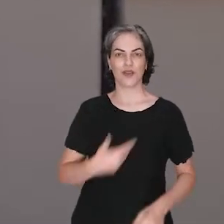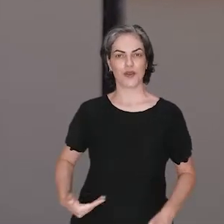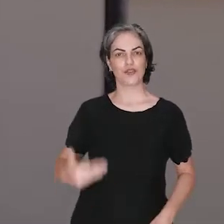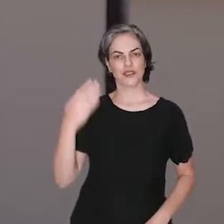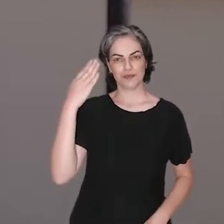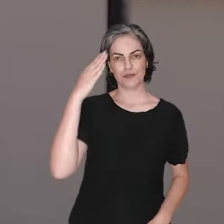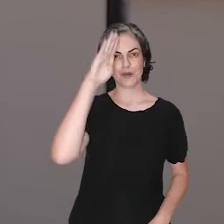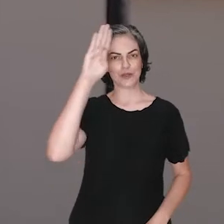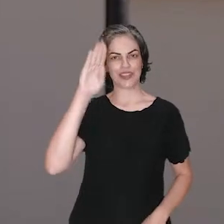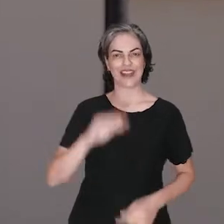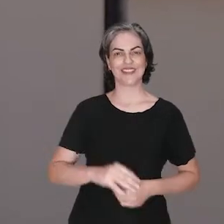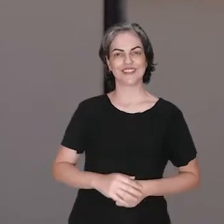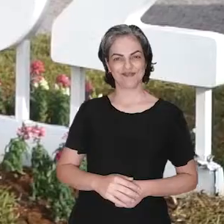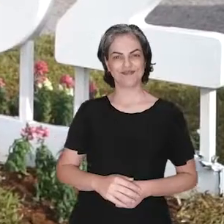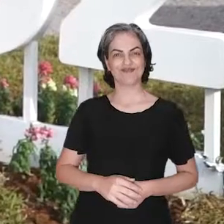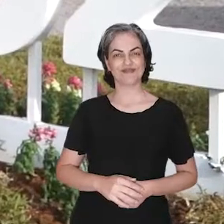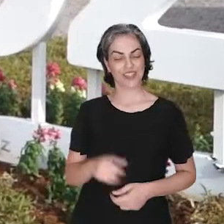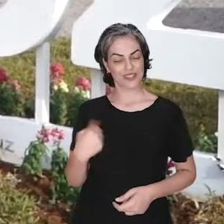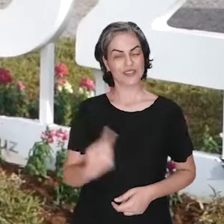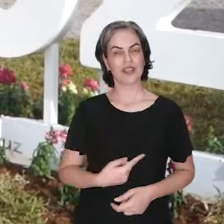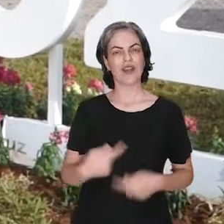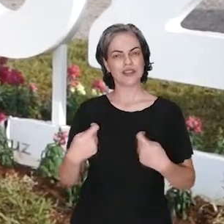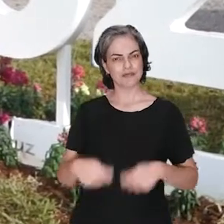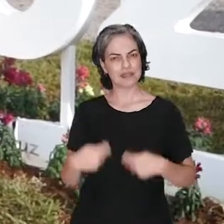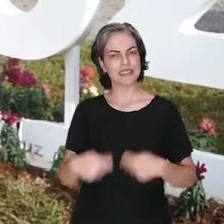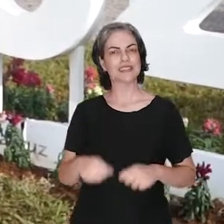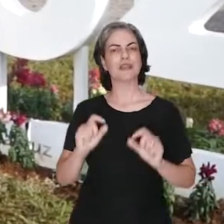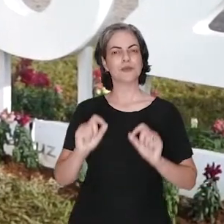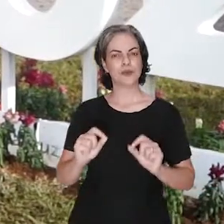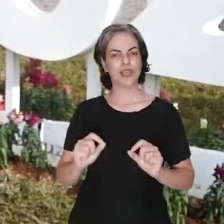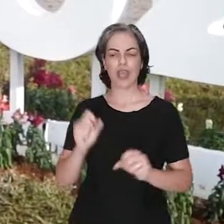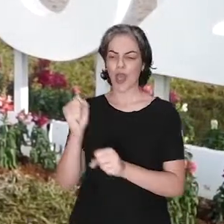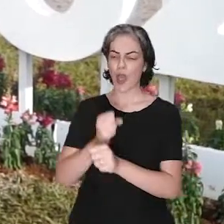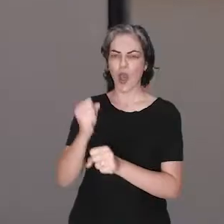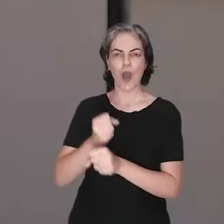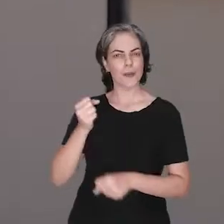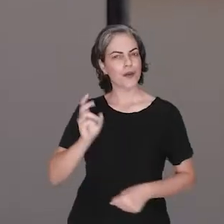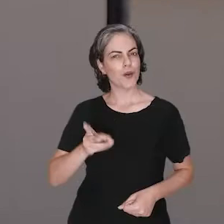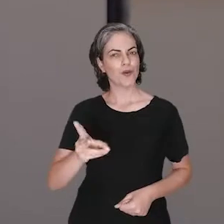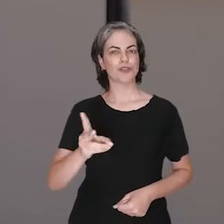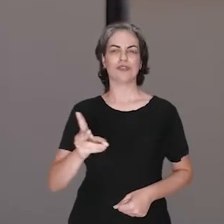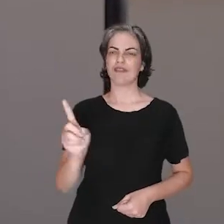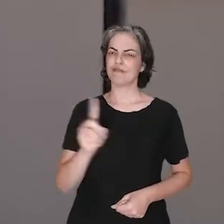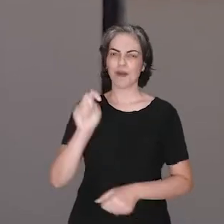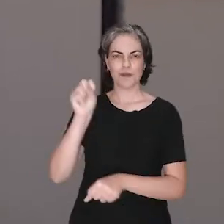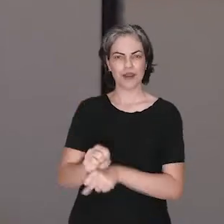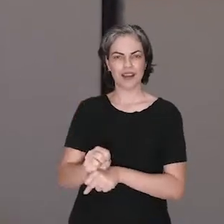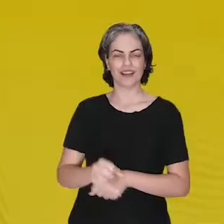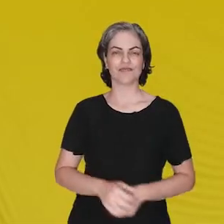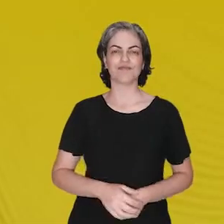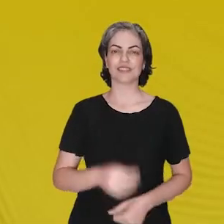no governo do presidente Bolsonaro. A orientação que nós tivemos e temos tentado exercer é de não deixar obras